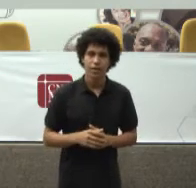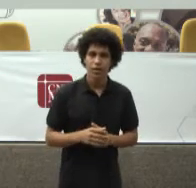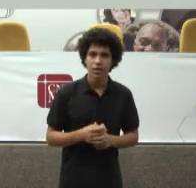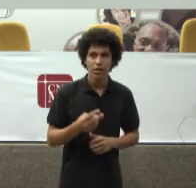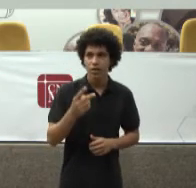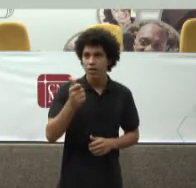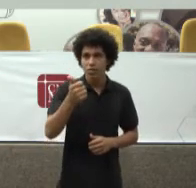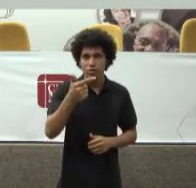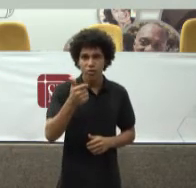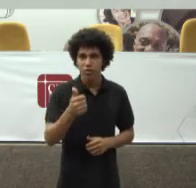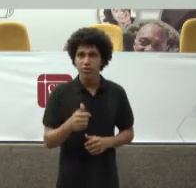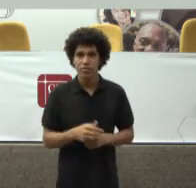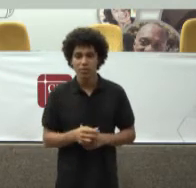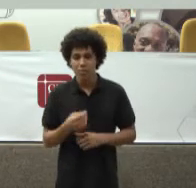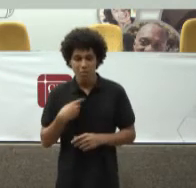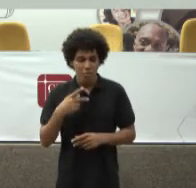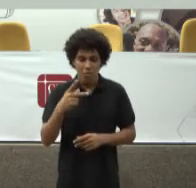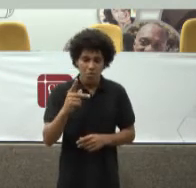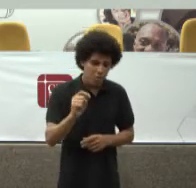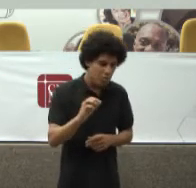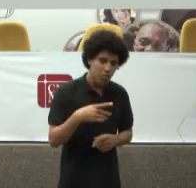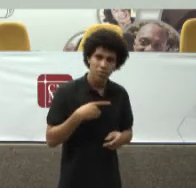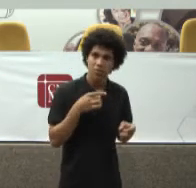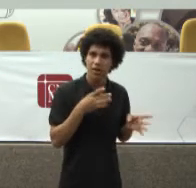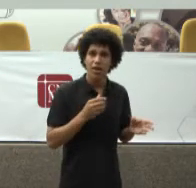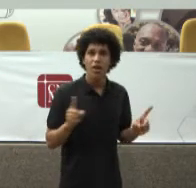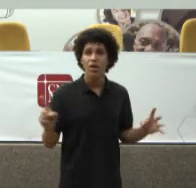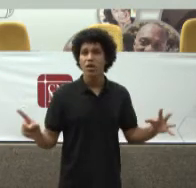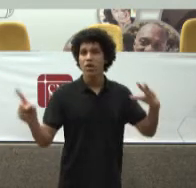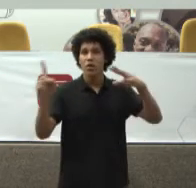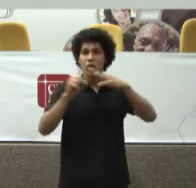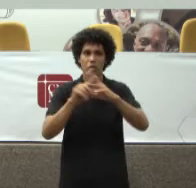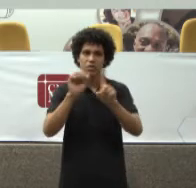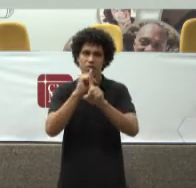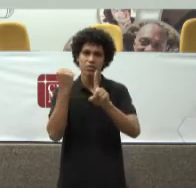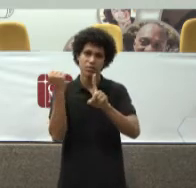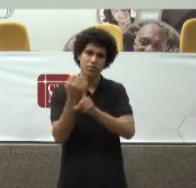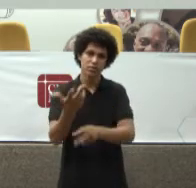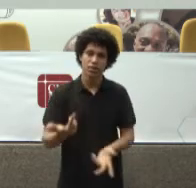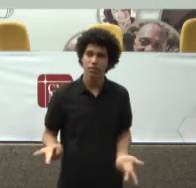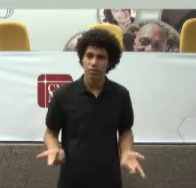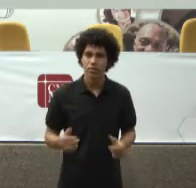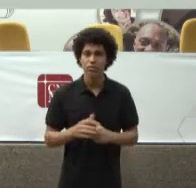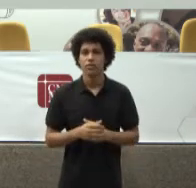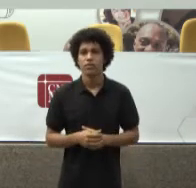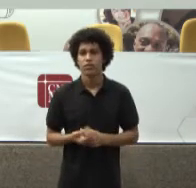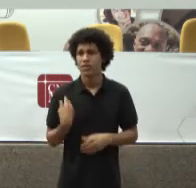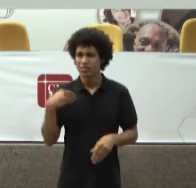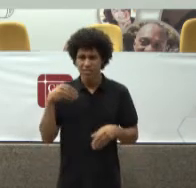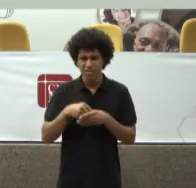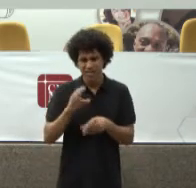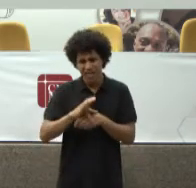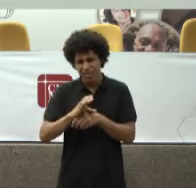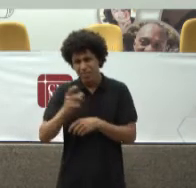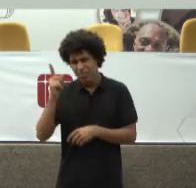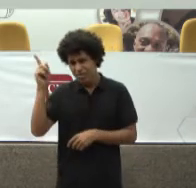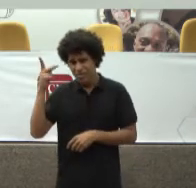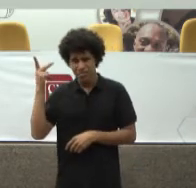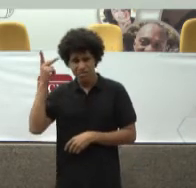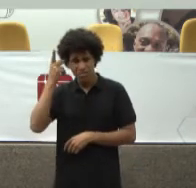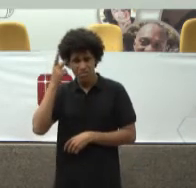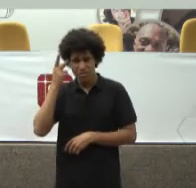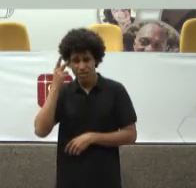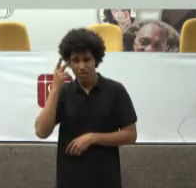promotores Na inclusão social Uma miséria tremenda Na capital De São Paulo Tremenda Se agudizando Com as últimas Políticas públicas